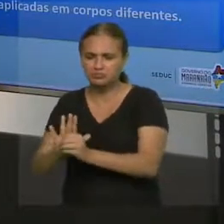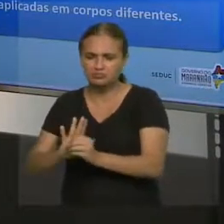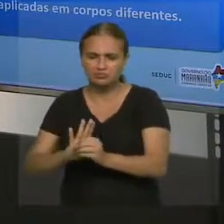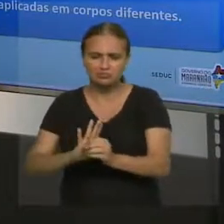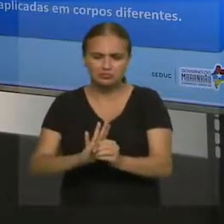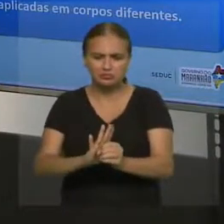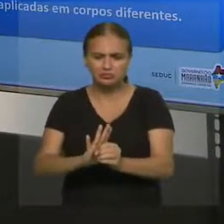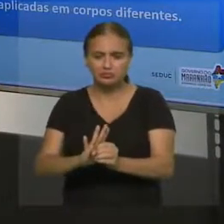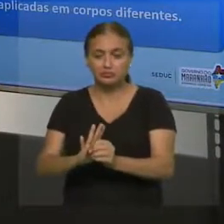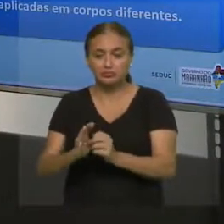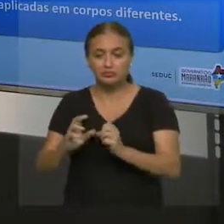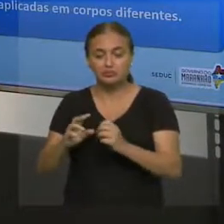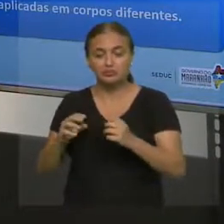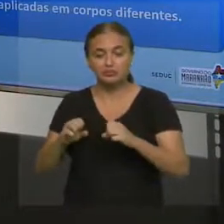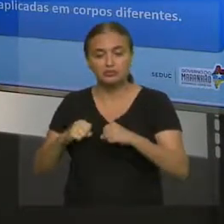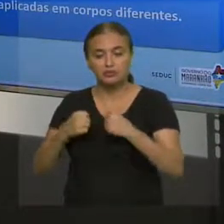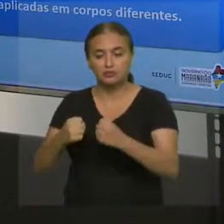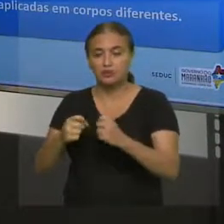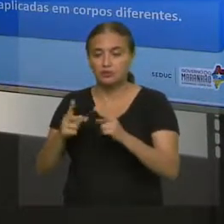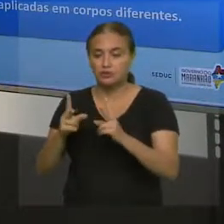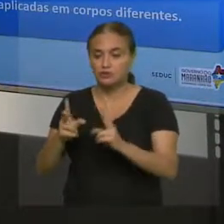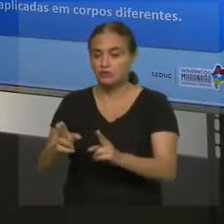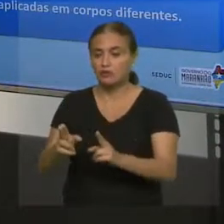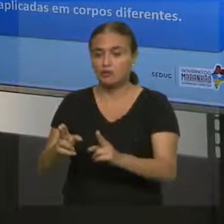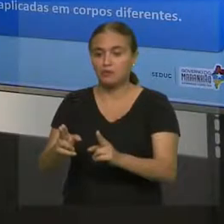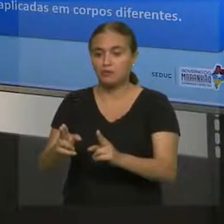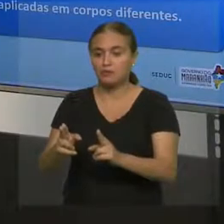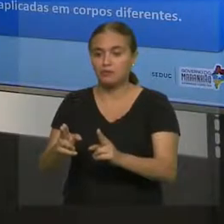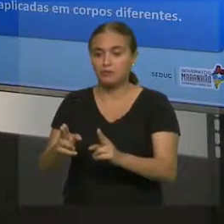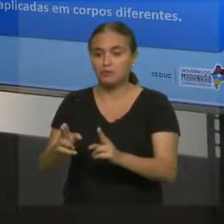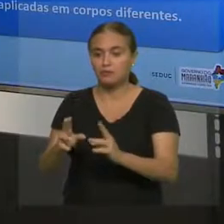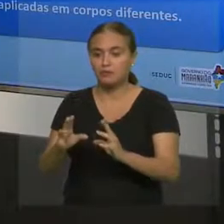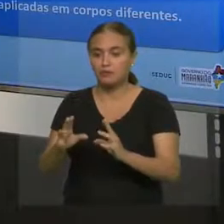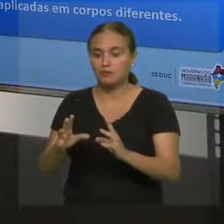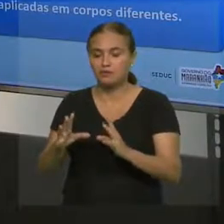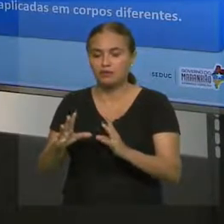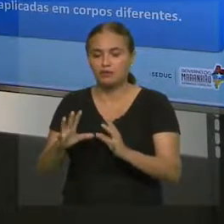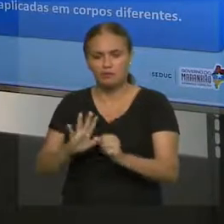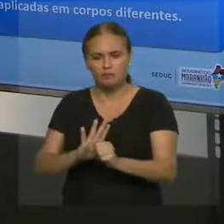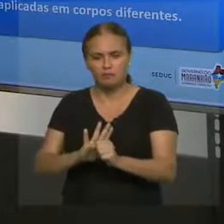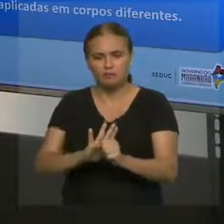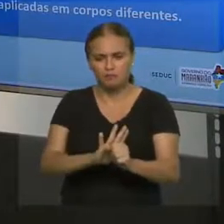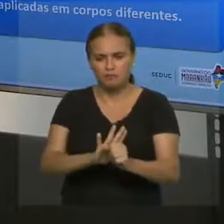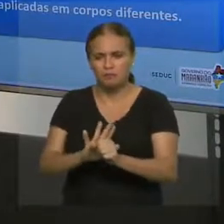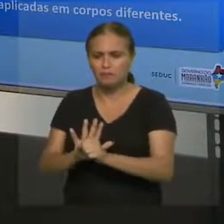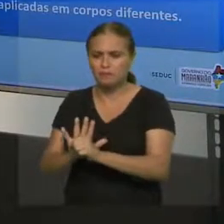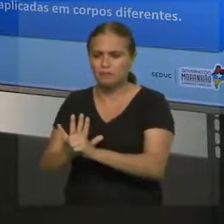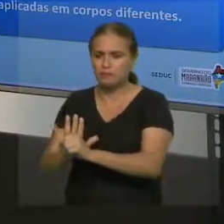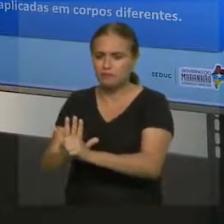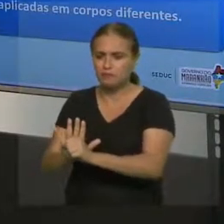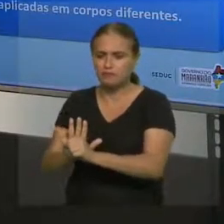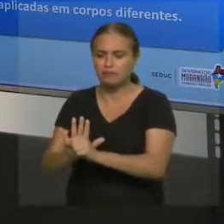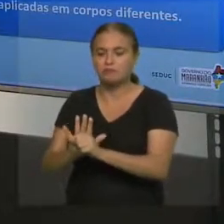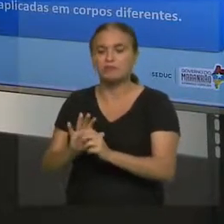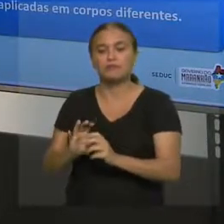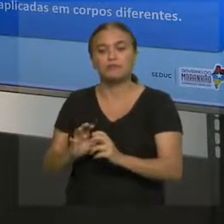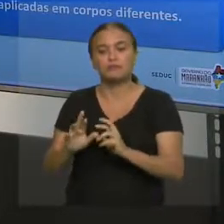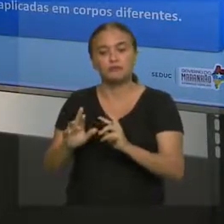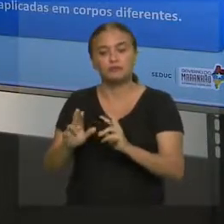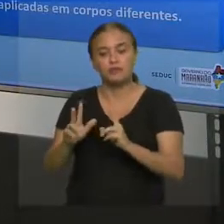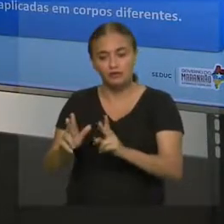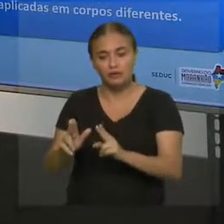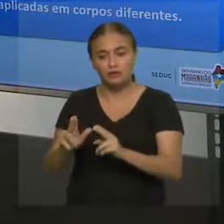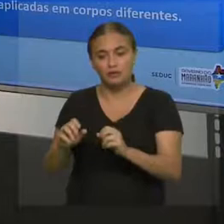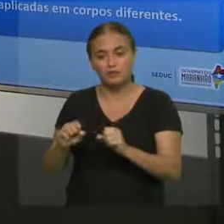e as nossas forças são iguais, aí se anula. mas são duas forças aplicadas no mesmo objeto. Um empurra para cá, outro empurra para cá. Aí pode anular, se for